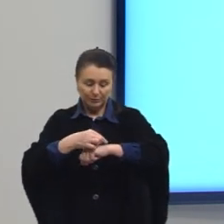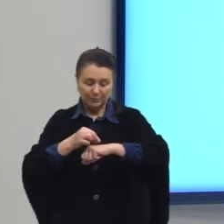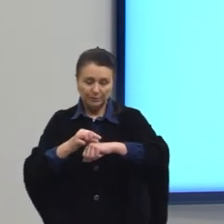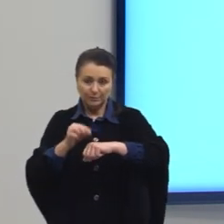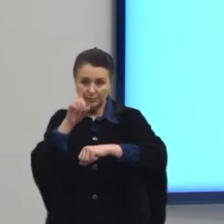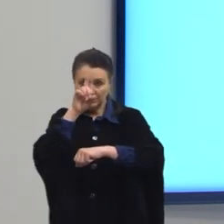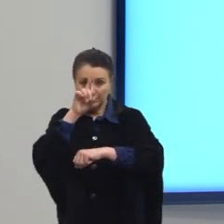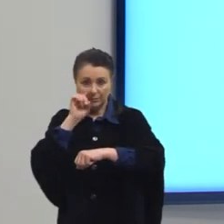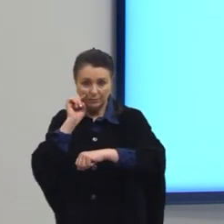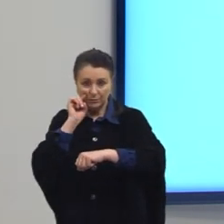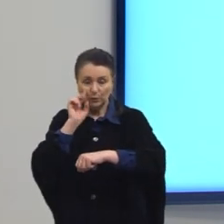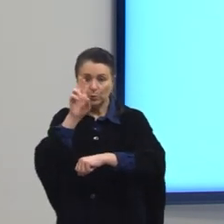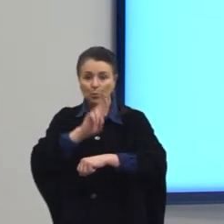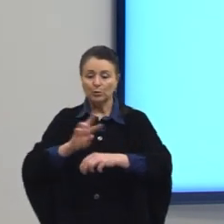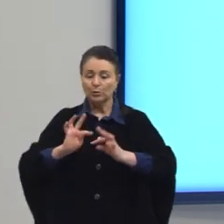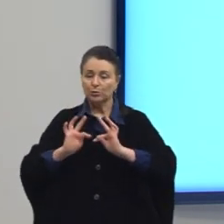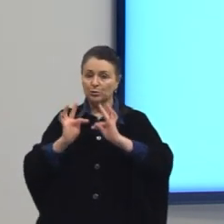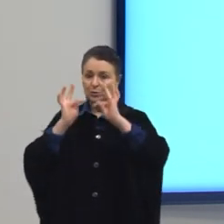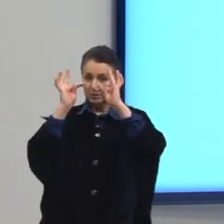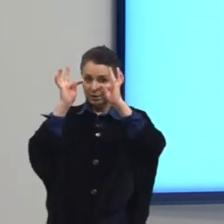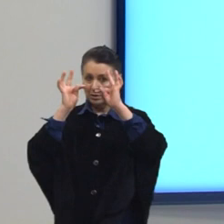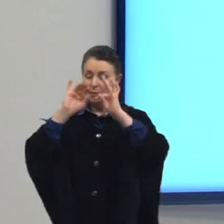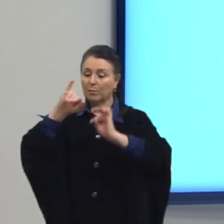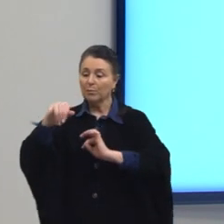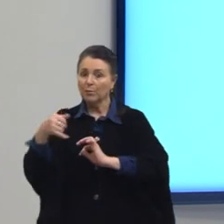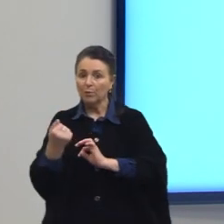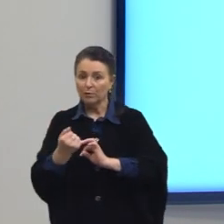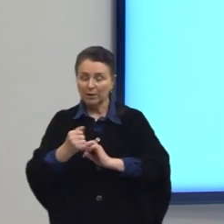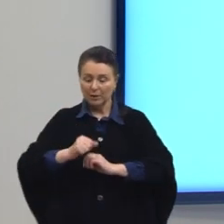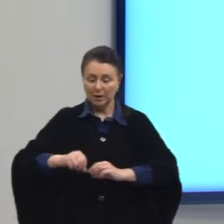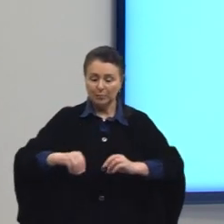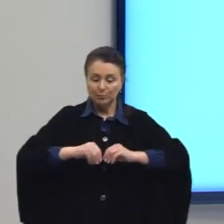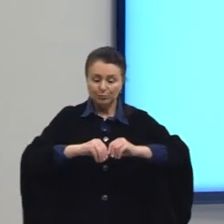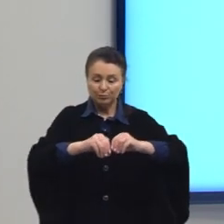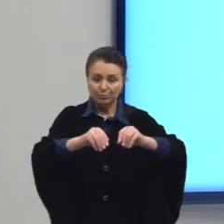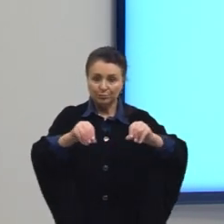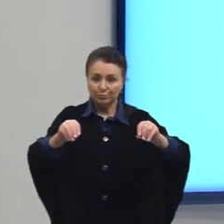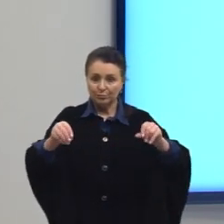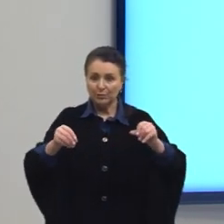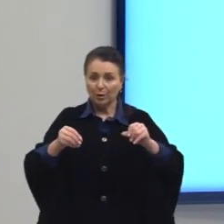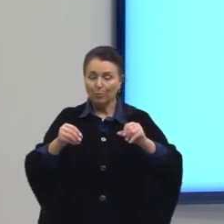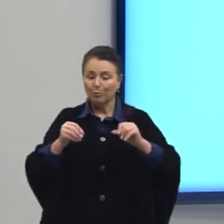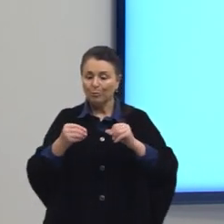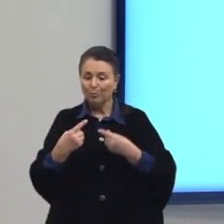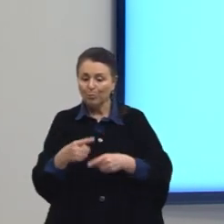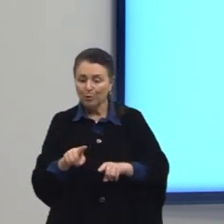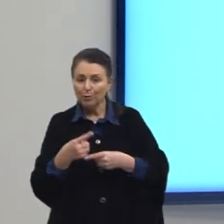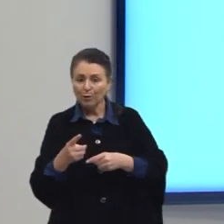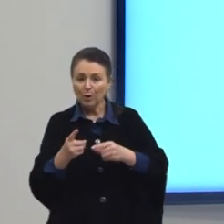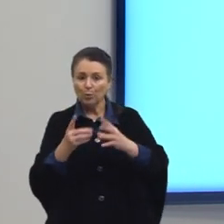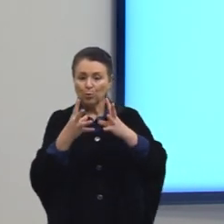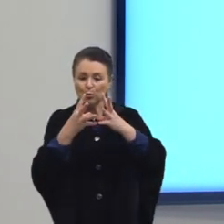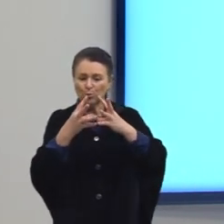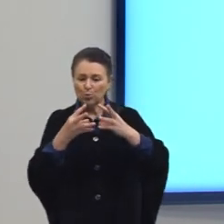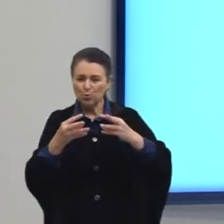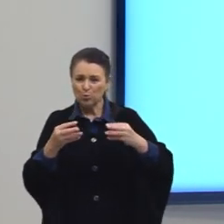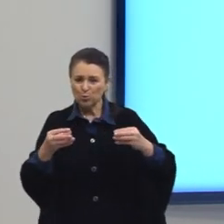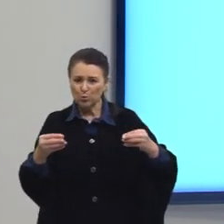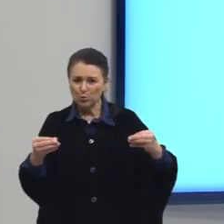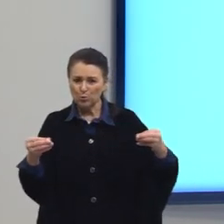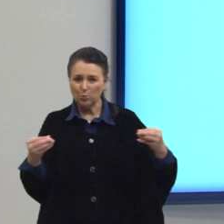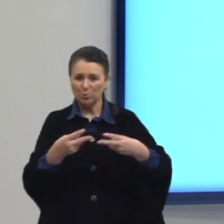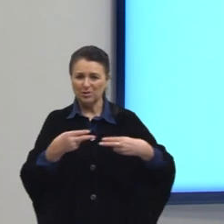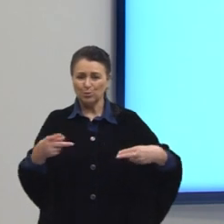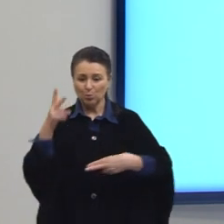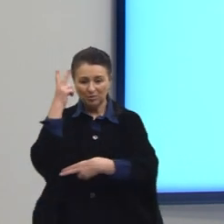então, de aproveitamento intensivo dos solos, tem gerado um esgotamento dos recursos naturais